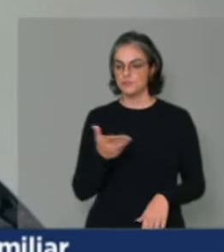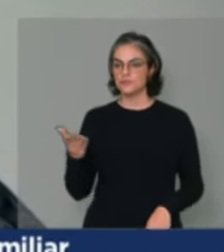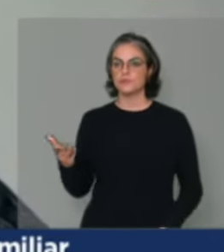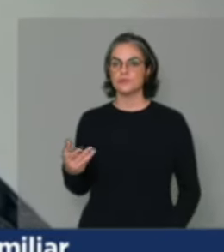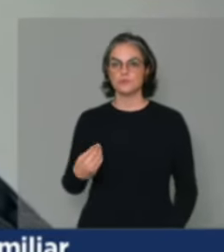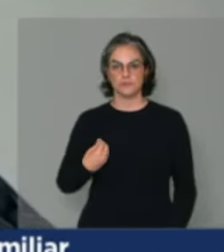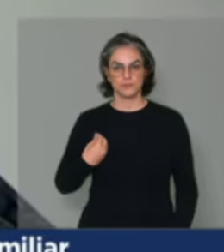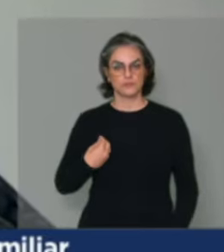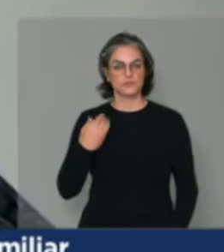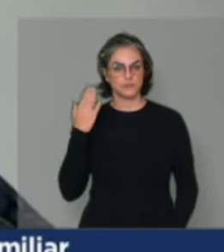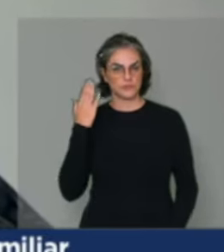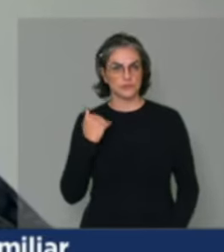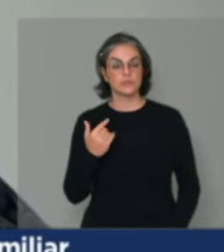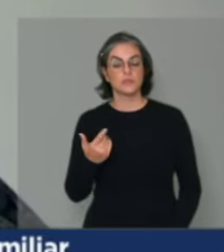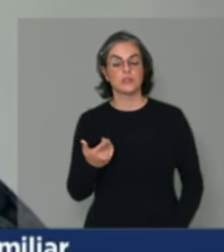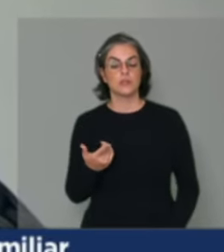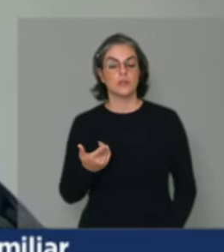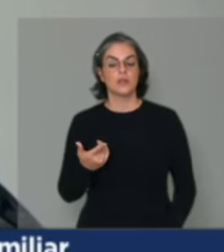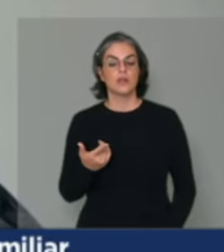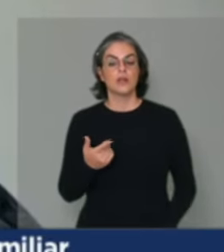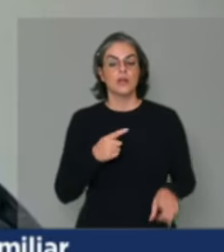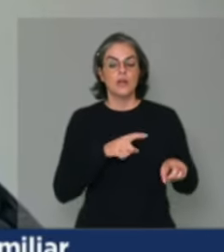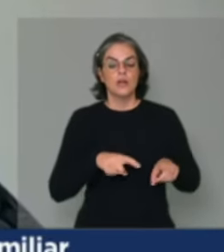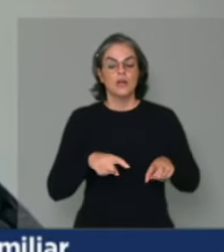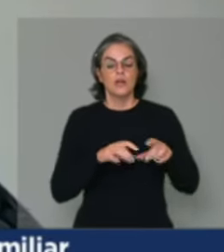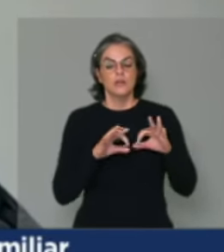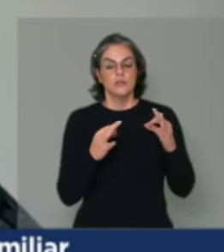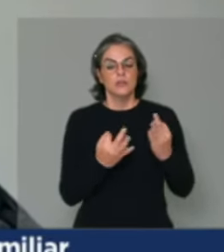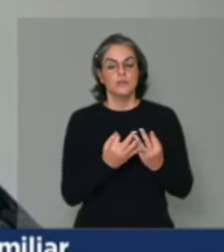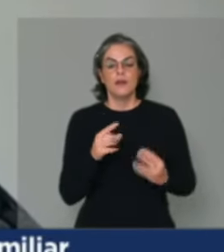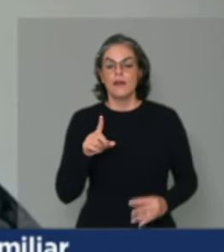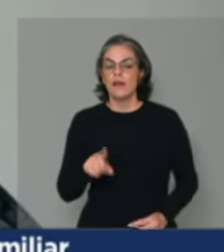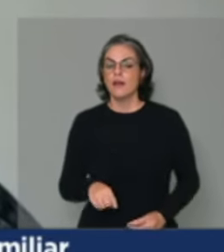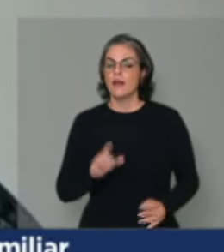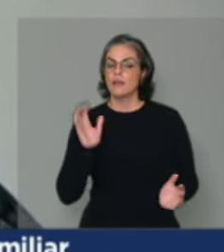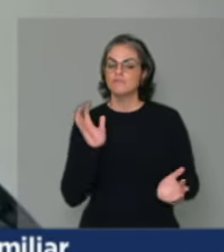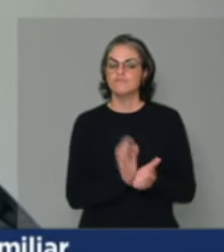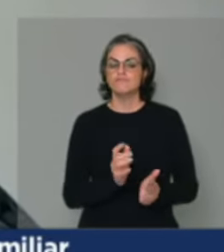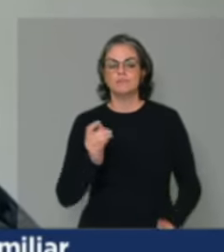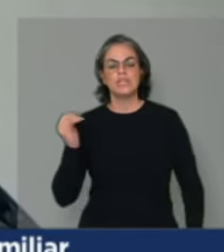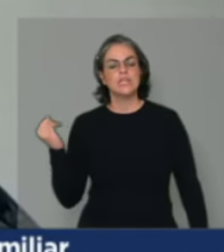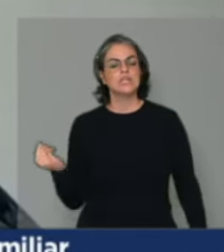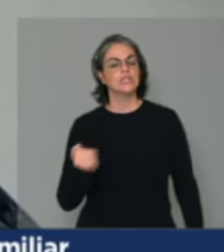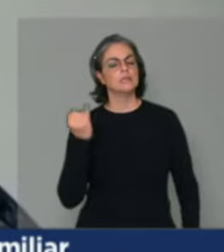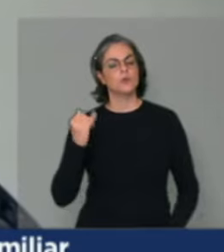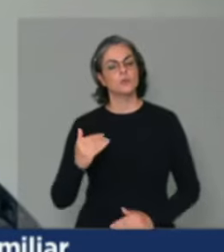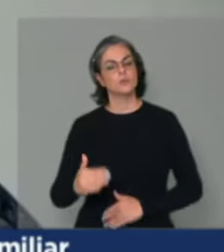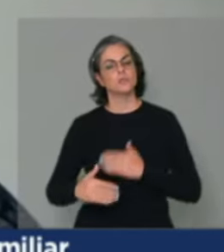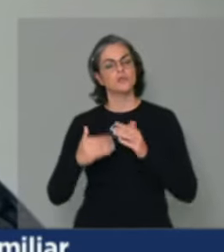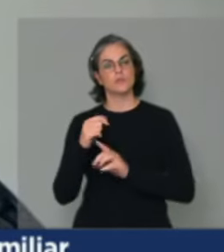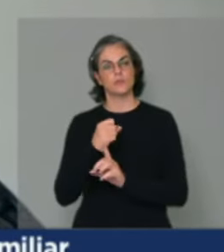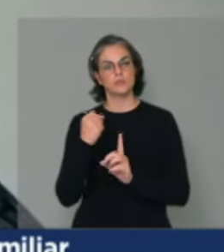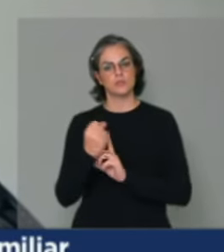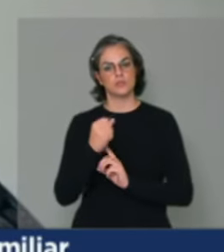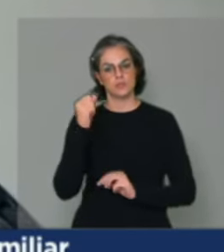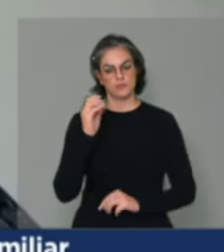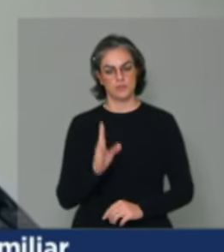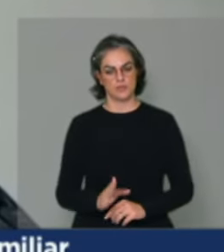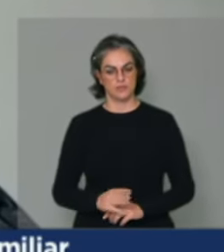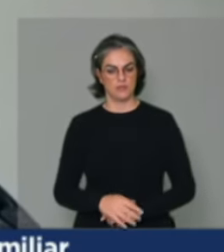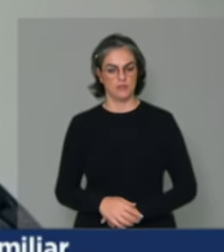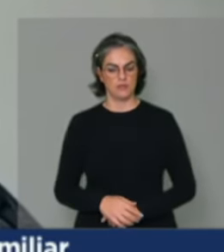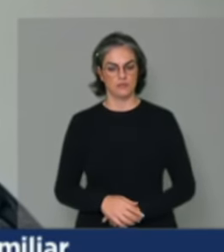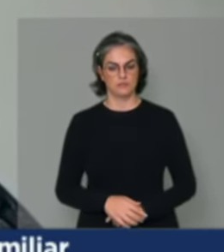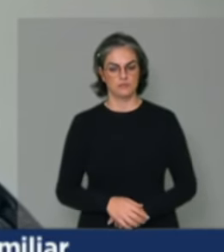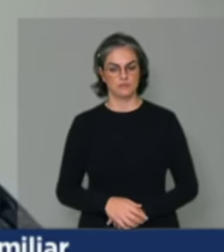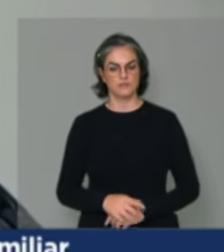a agricultura familiar enquanto categoria fundamental para o desenvolvimento da sociedade brasileira, devido à sua capacidade